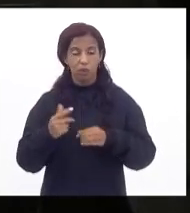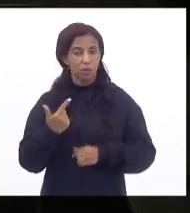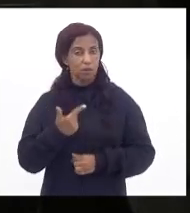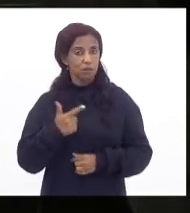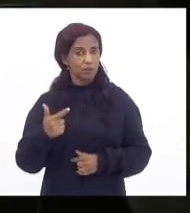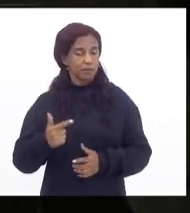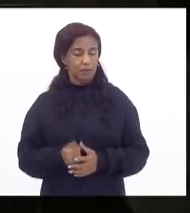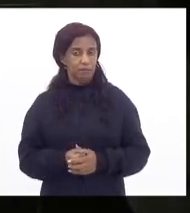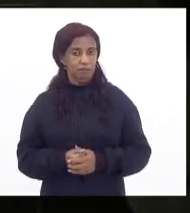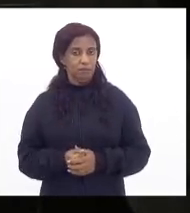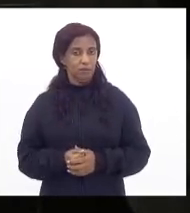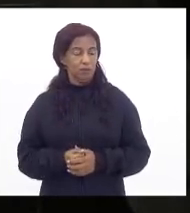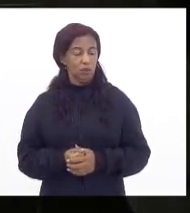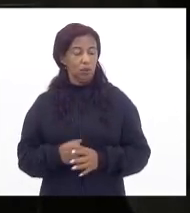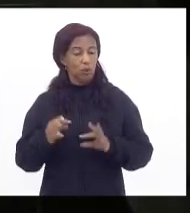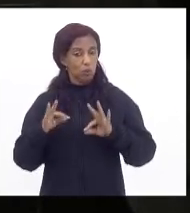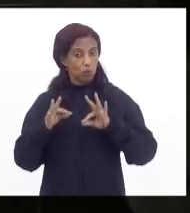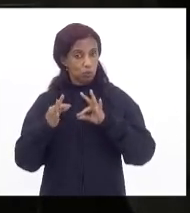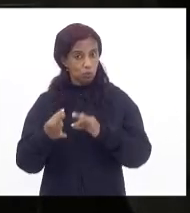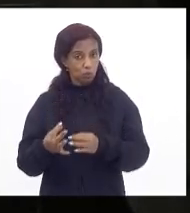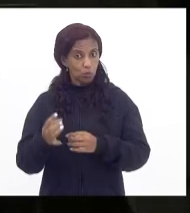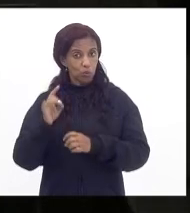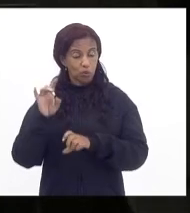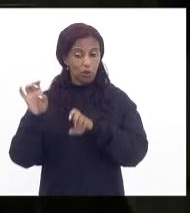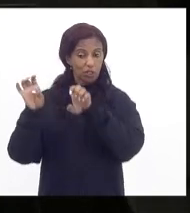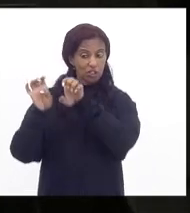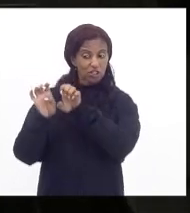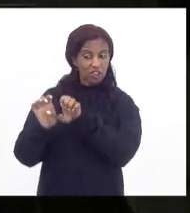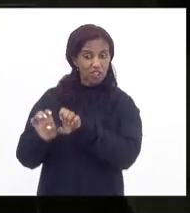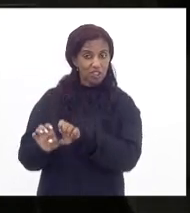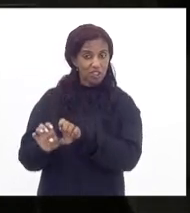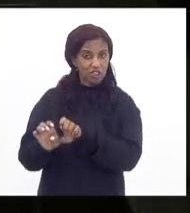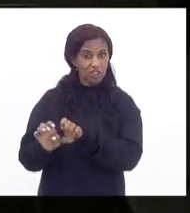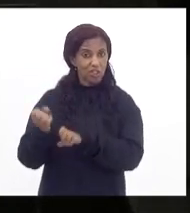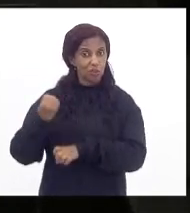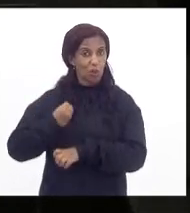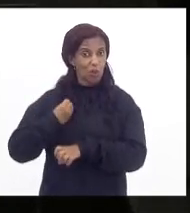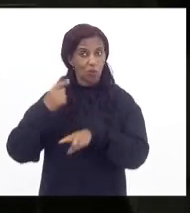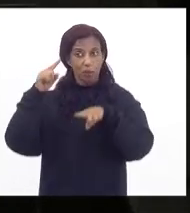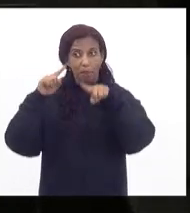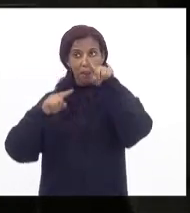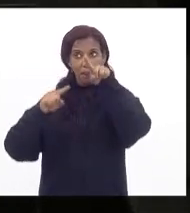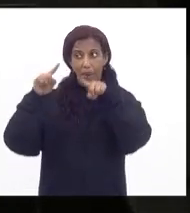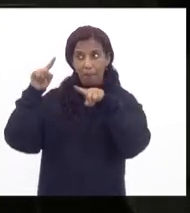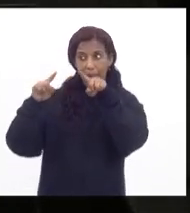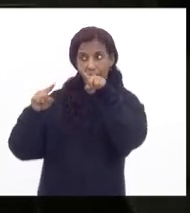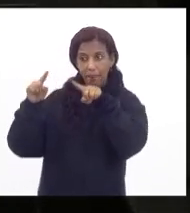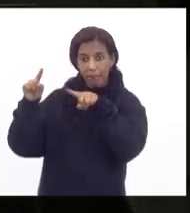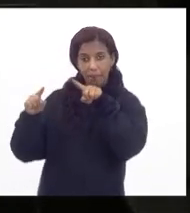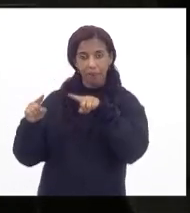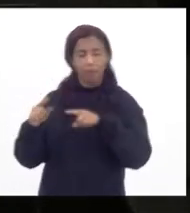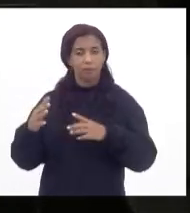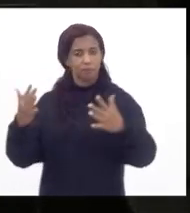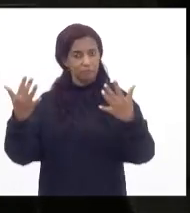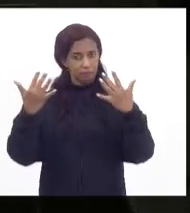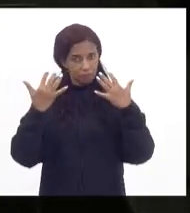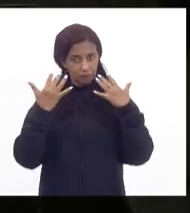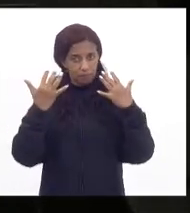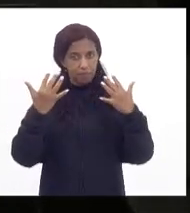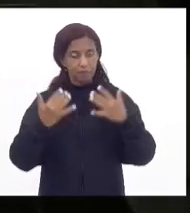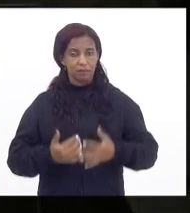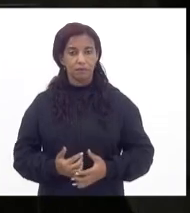funciona estatisticamente em grandes números por isso queria chamar atenção